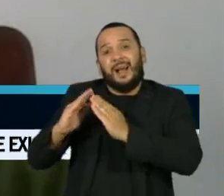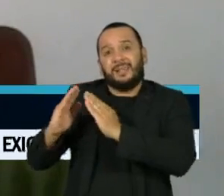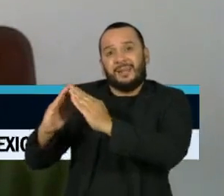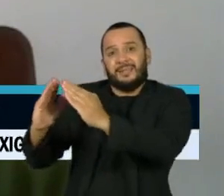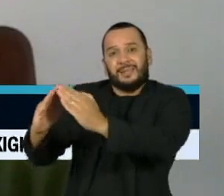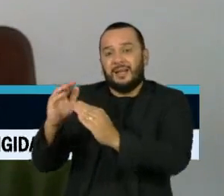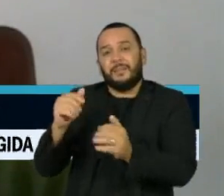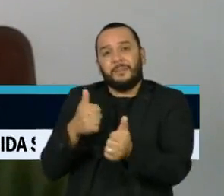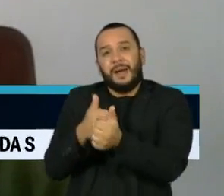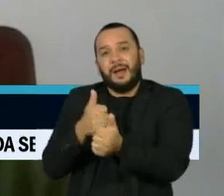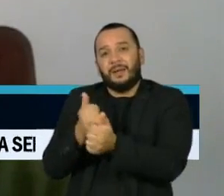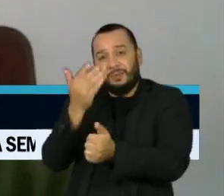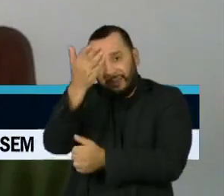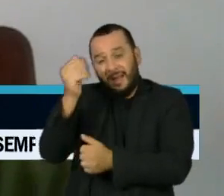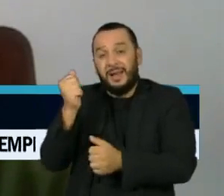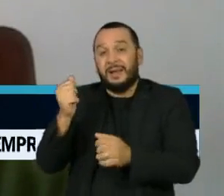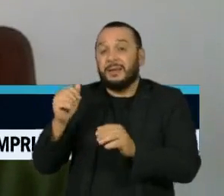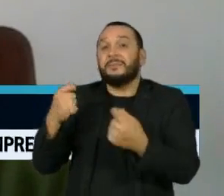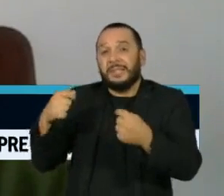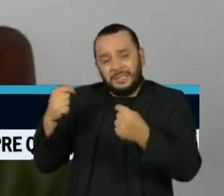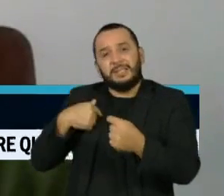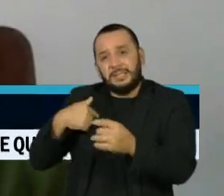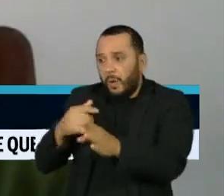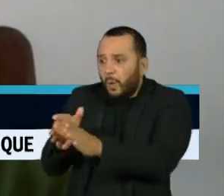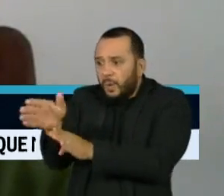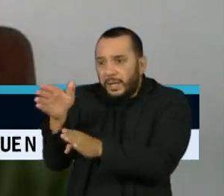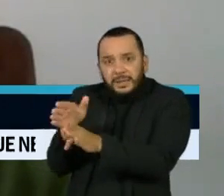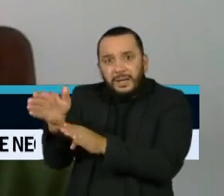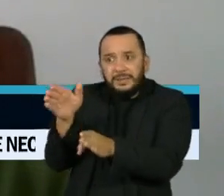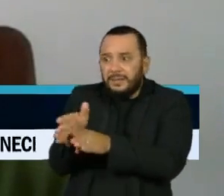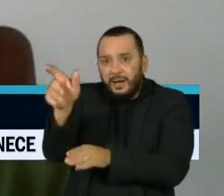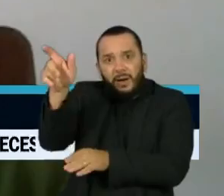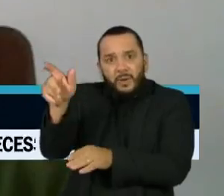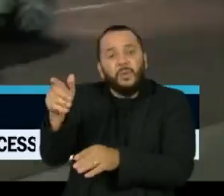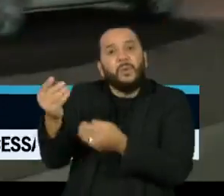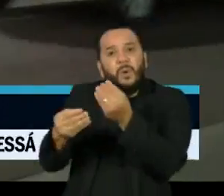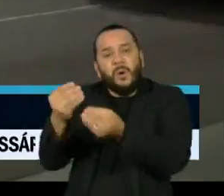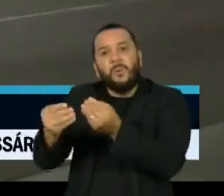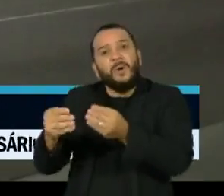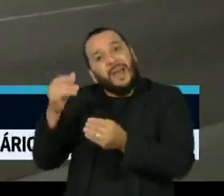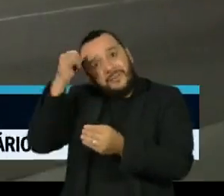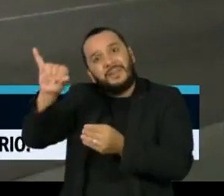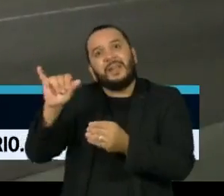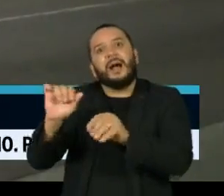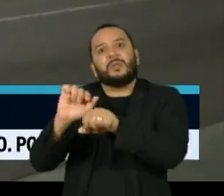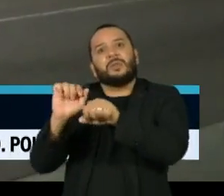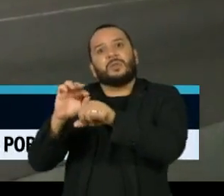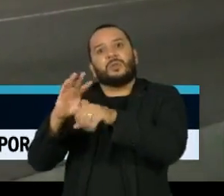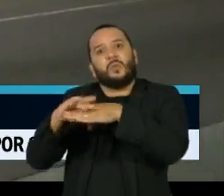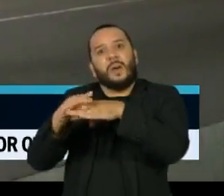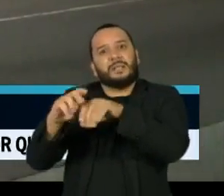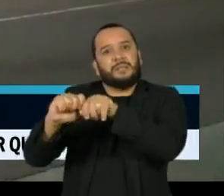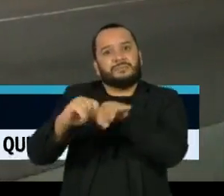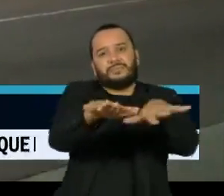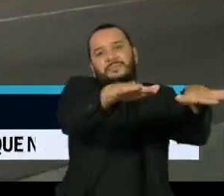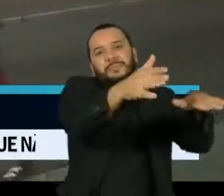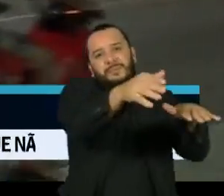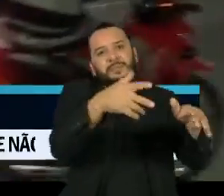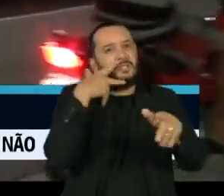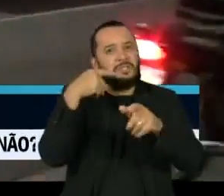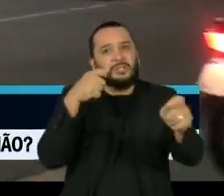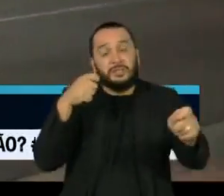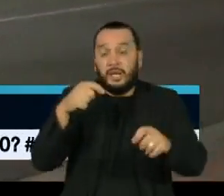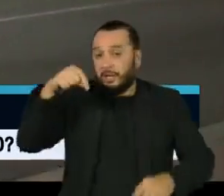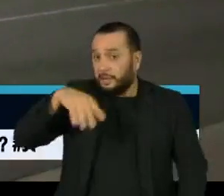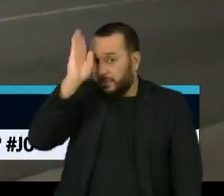não tem nenhuma medida específica no sentido da prevenção de doenças. No Brasil, há registros de mais de 100 grupos